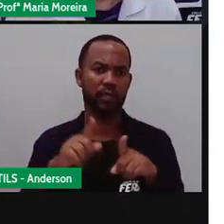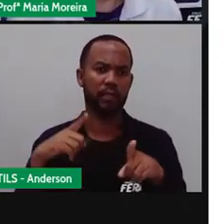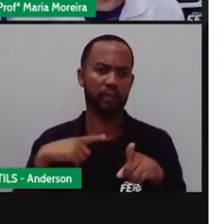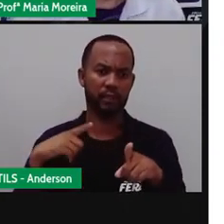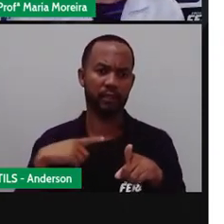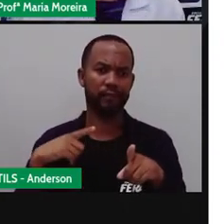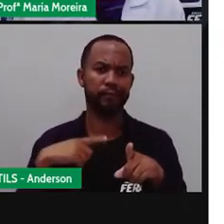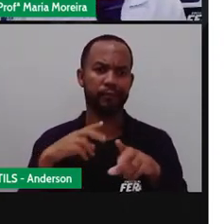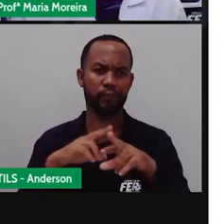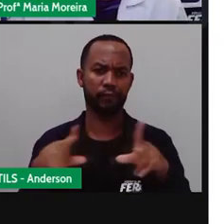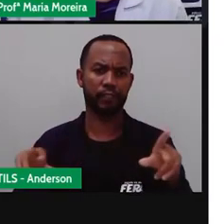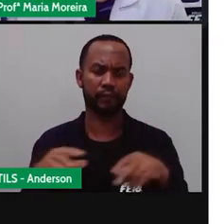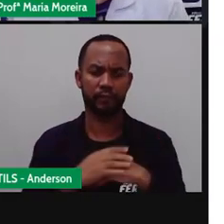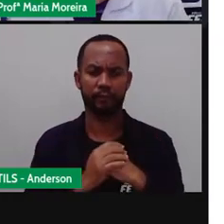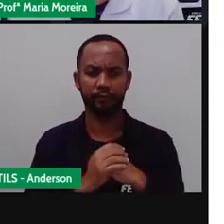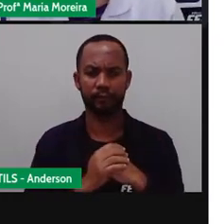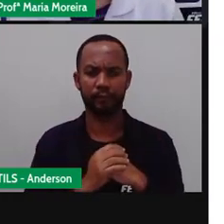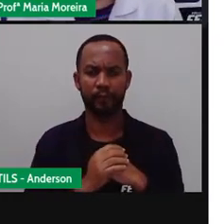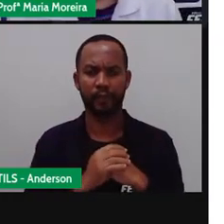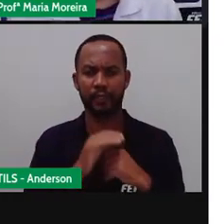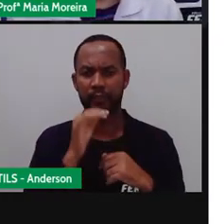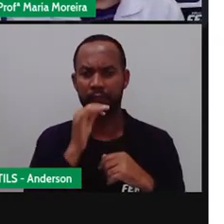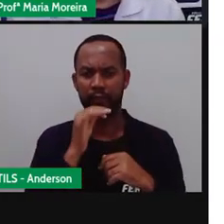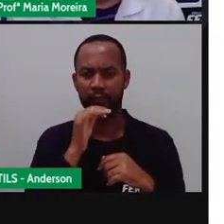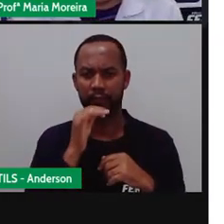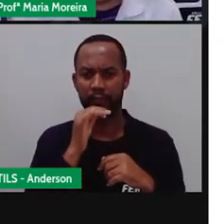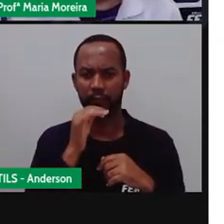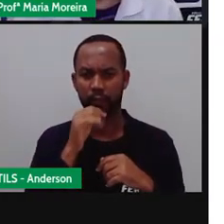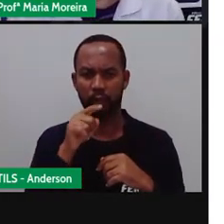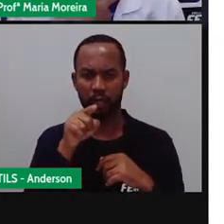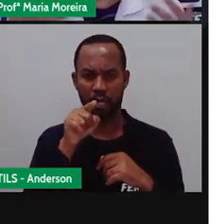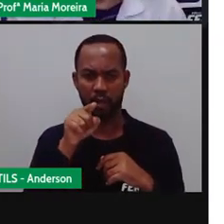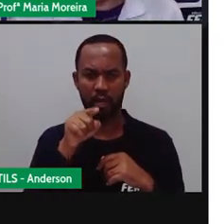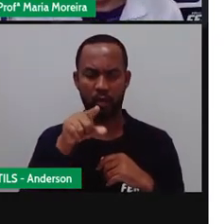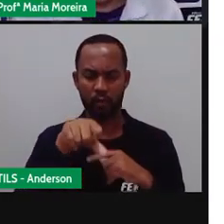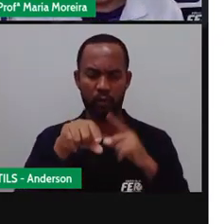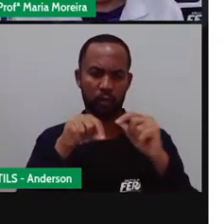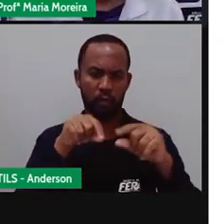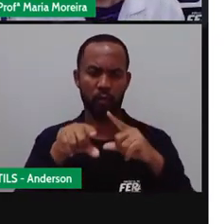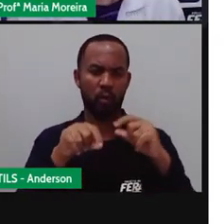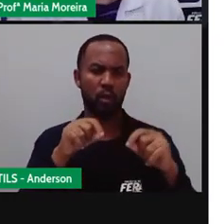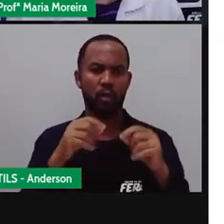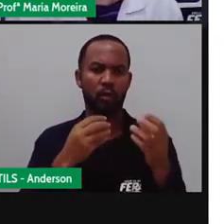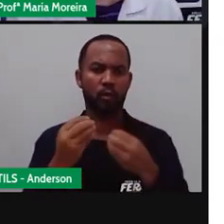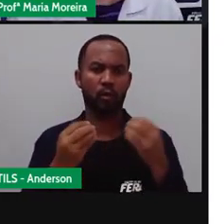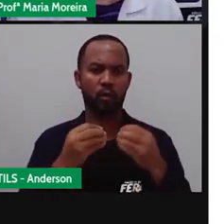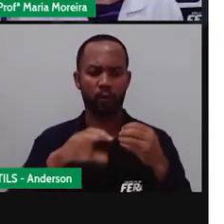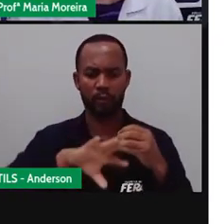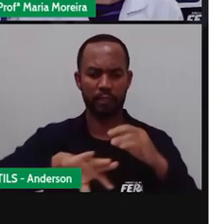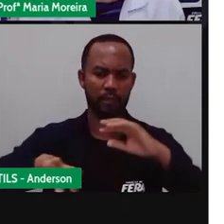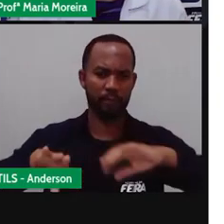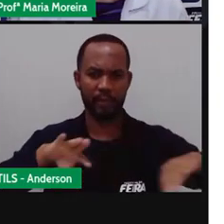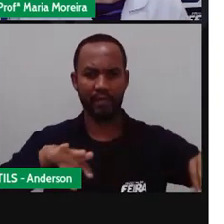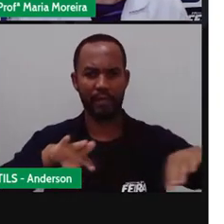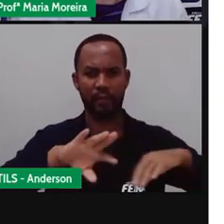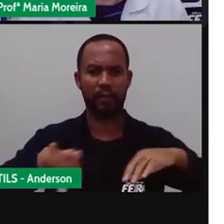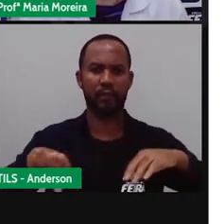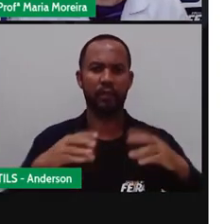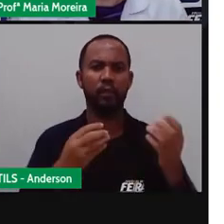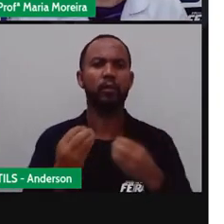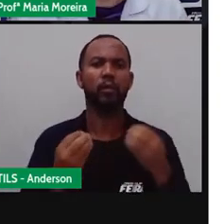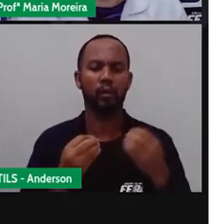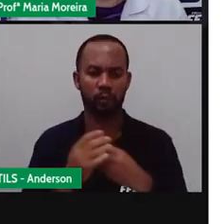Então Quando eu faço Essa coleta seletiva Quando eu separo o lixo Eu estou reduzindo o que? Os